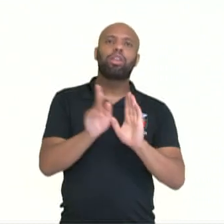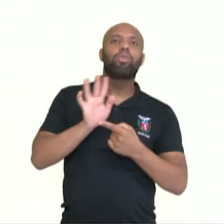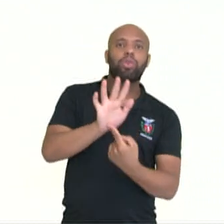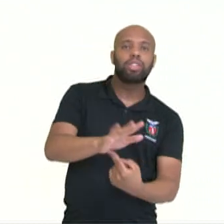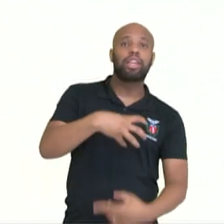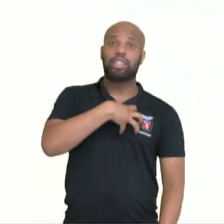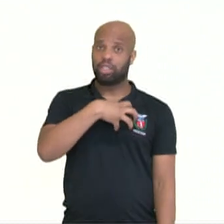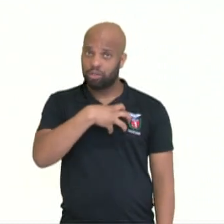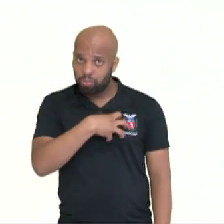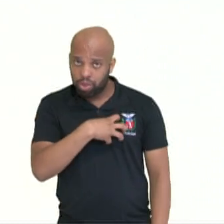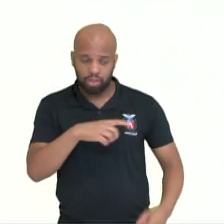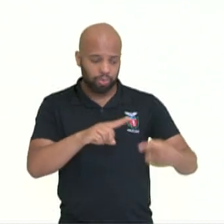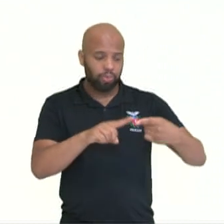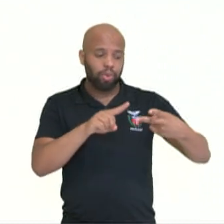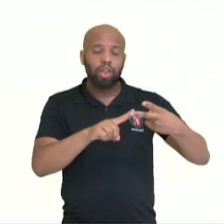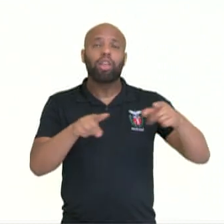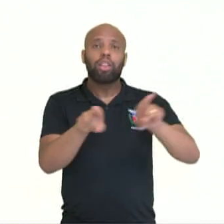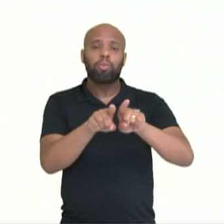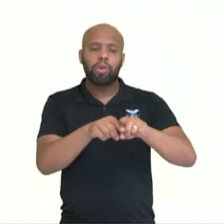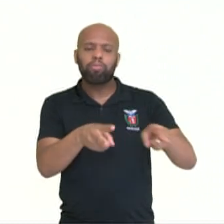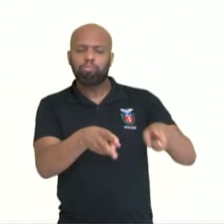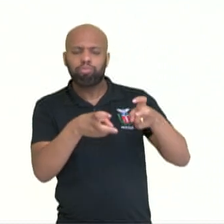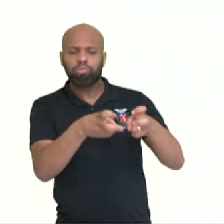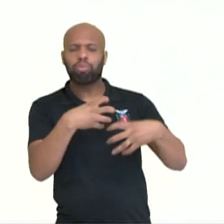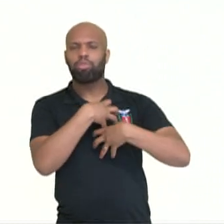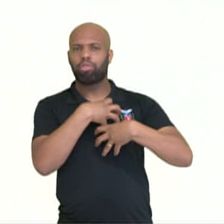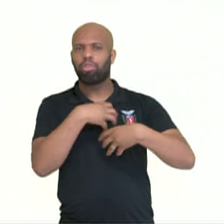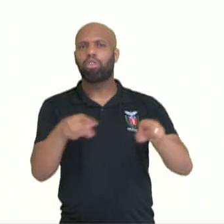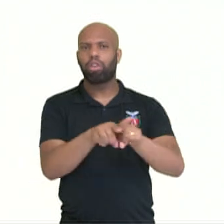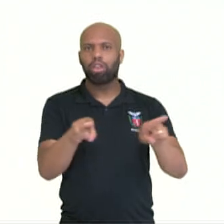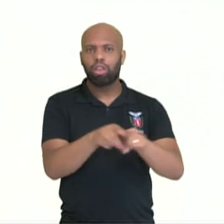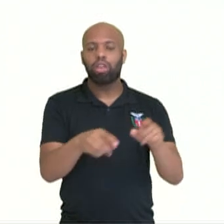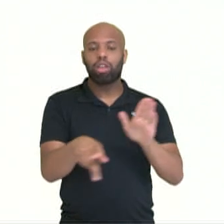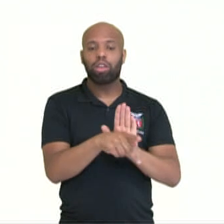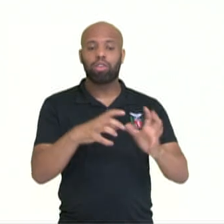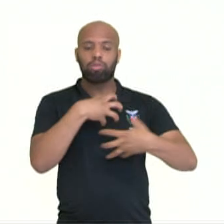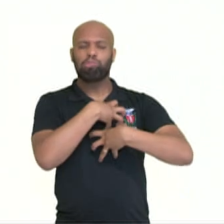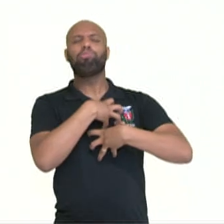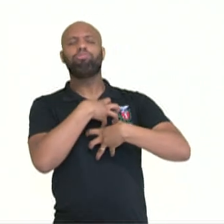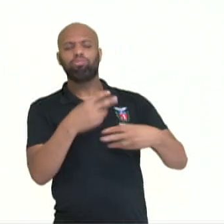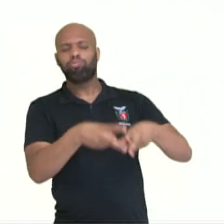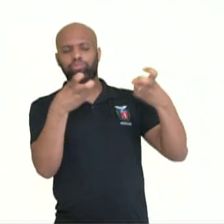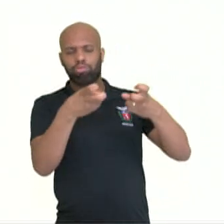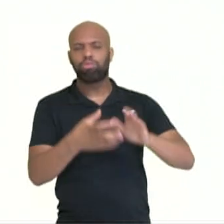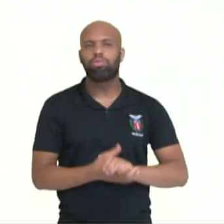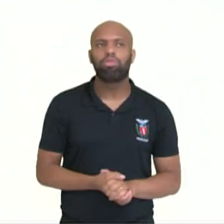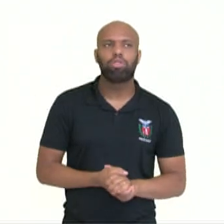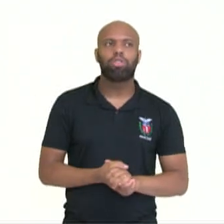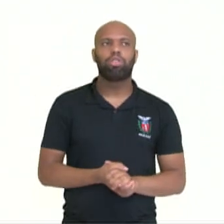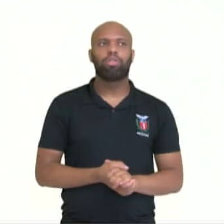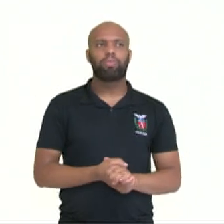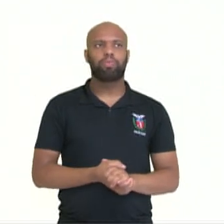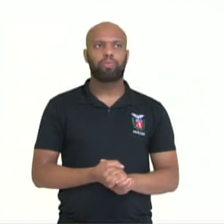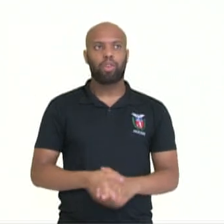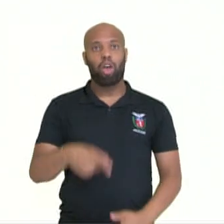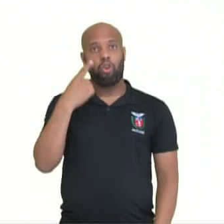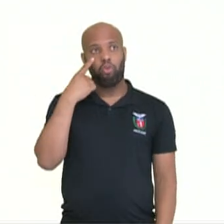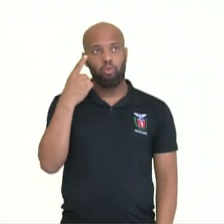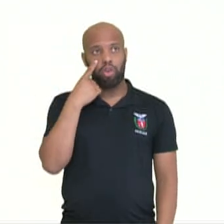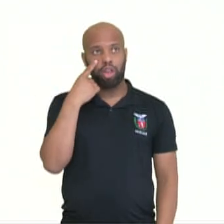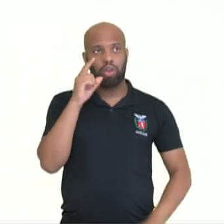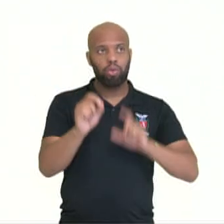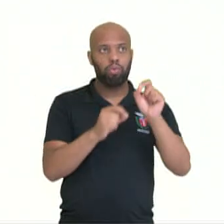sentimentos e impressões através dos sentidos. O sentido do olfato,